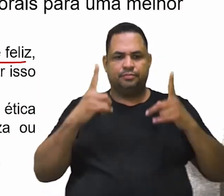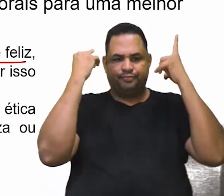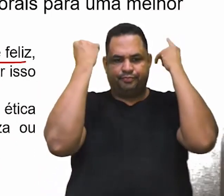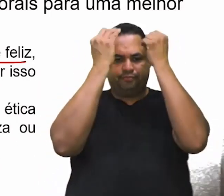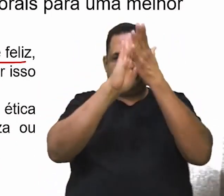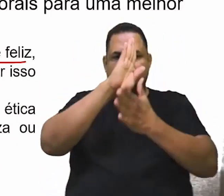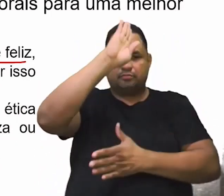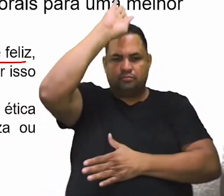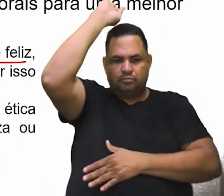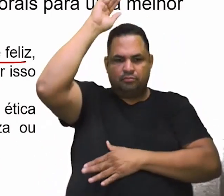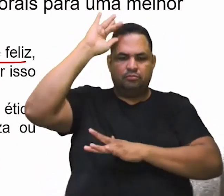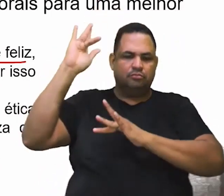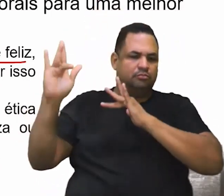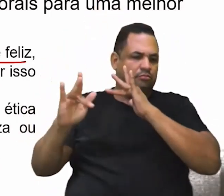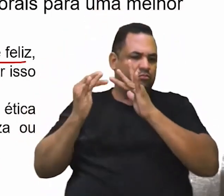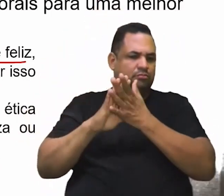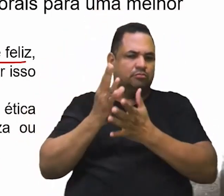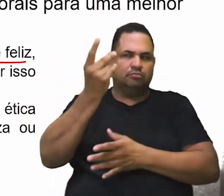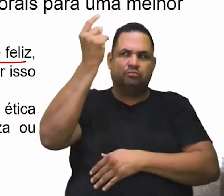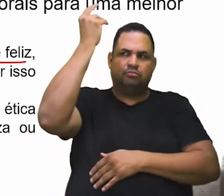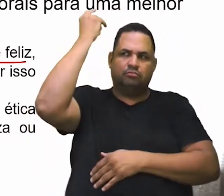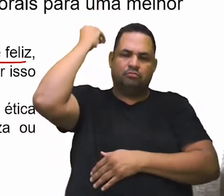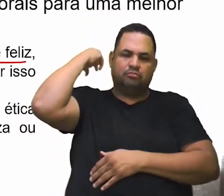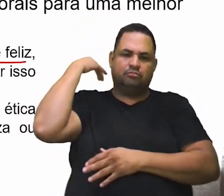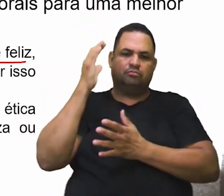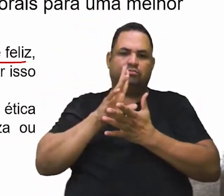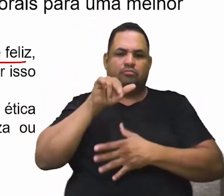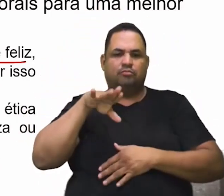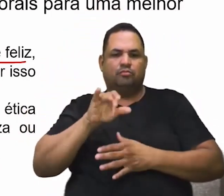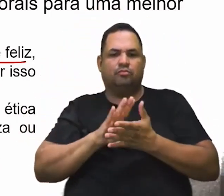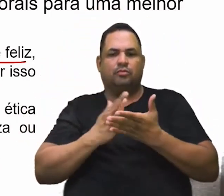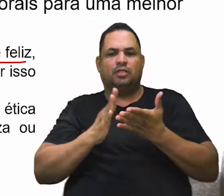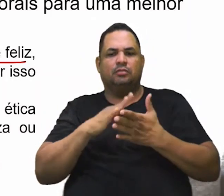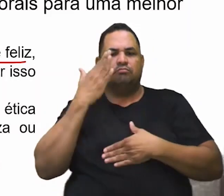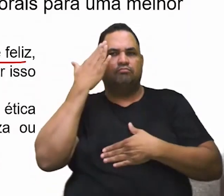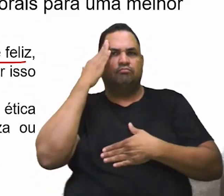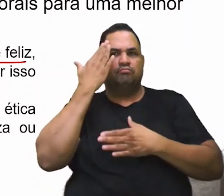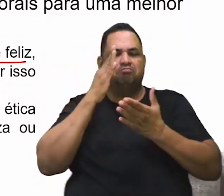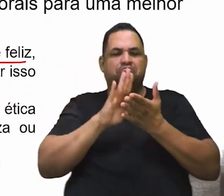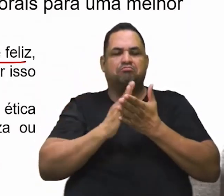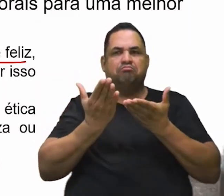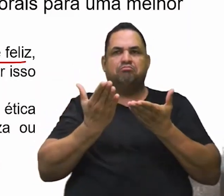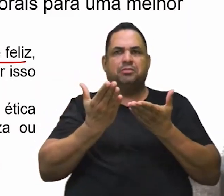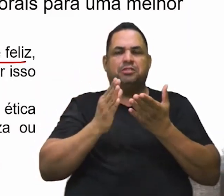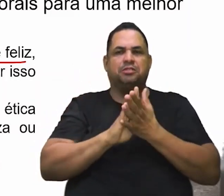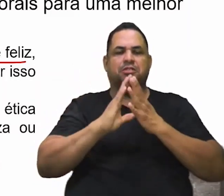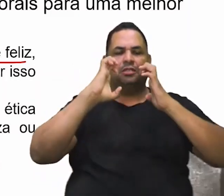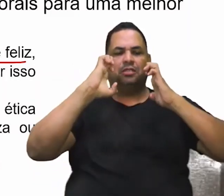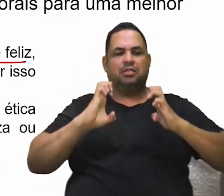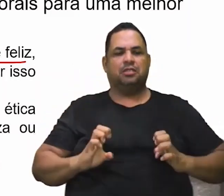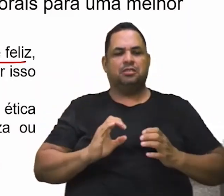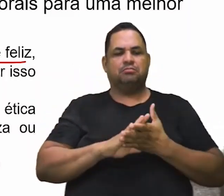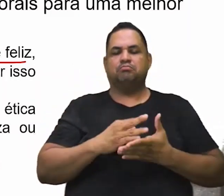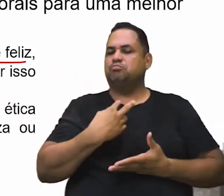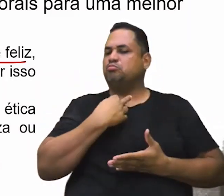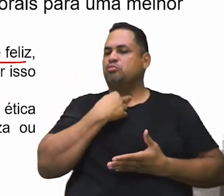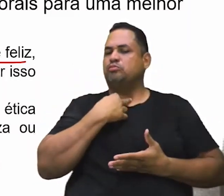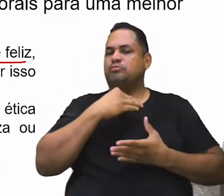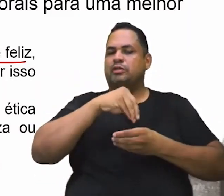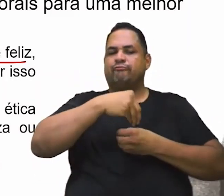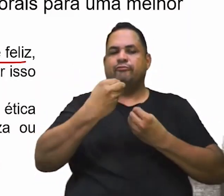gregos e romanos clássicos, antigos, jamais concebiam que a ética ficasse fora da comunidade política.